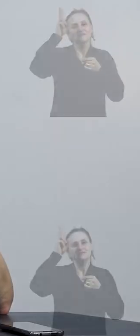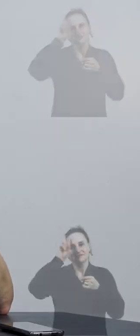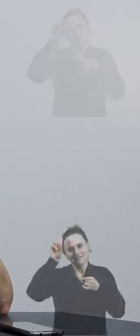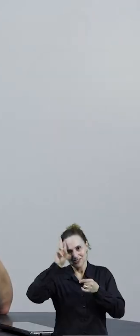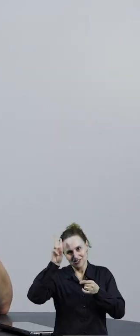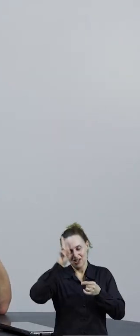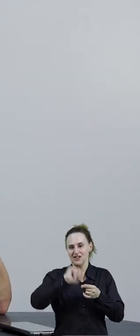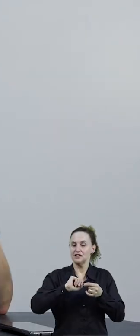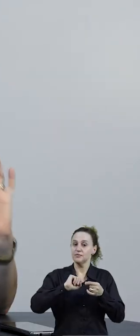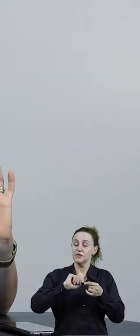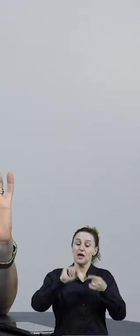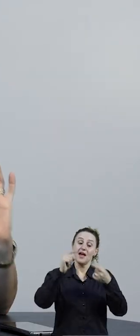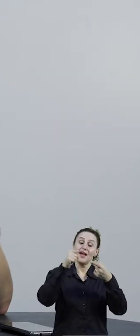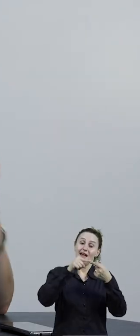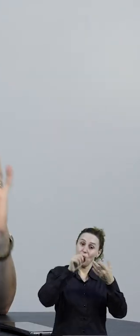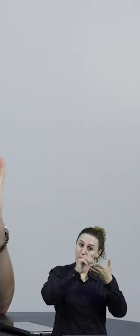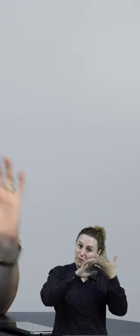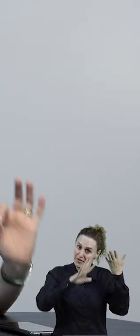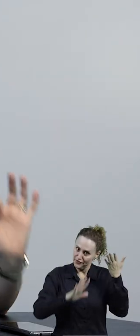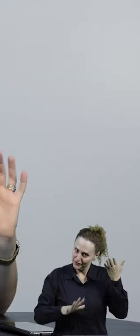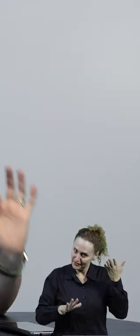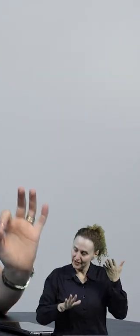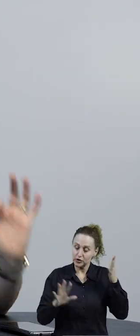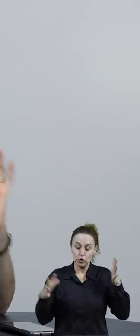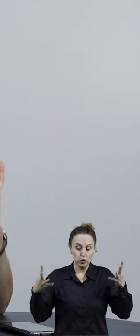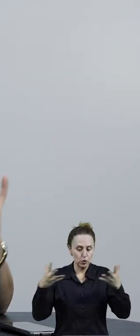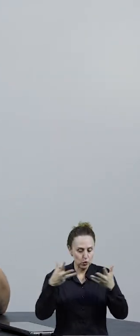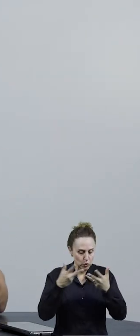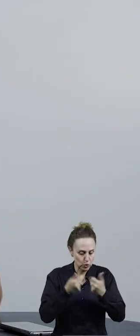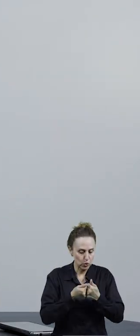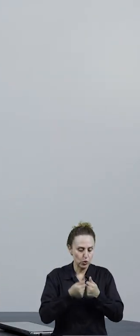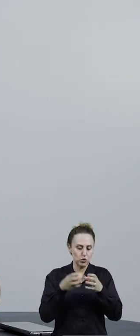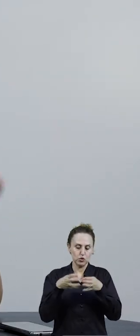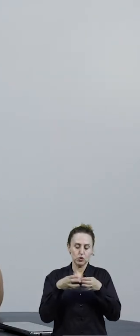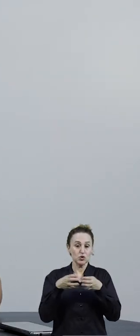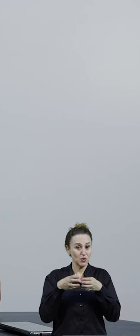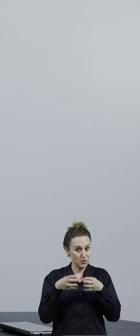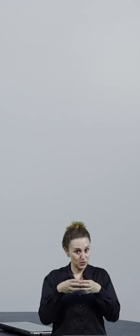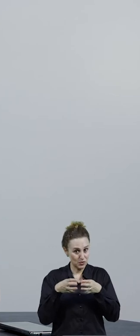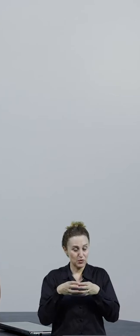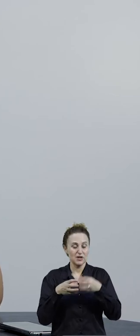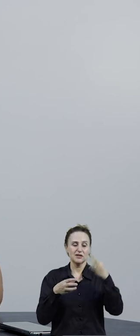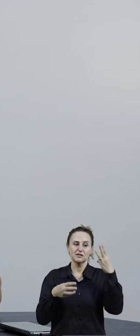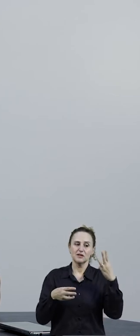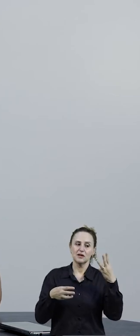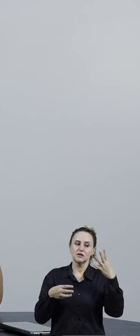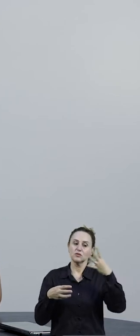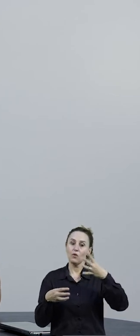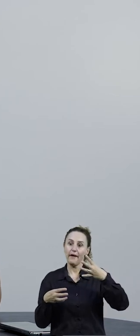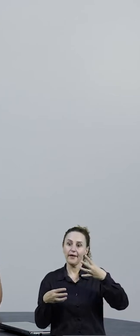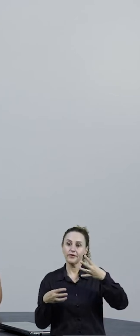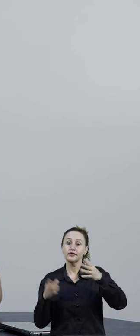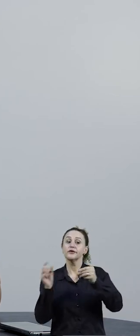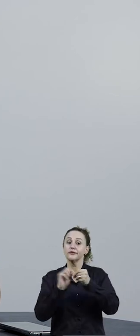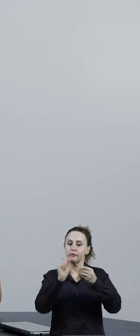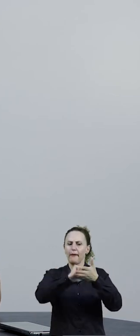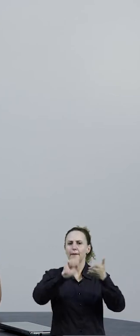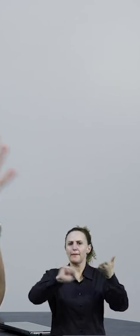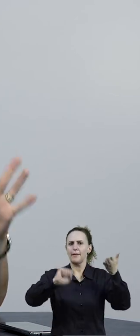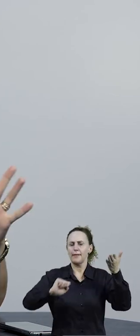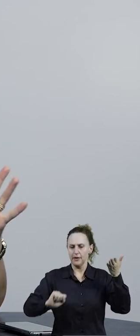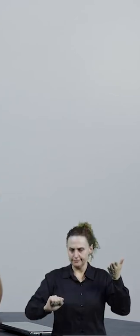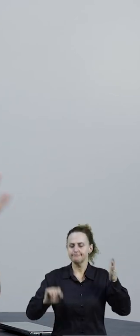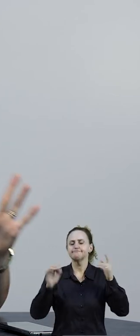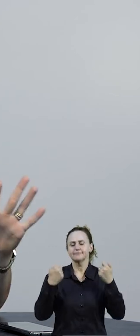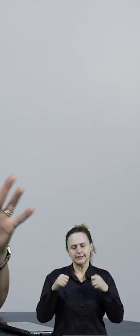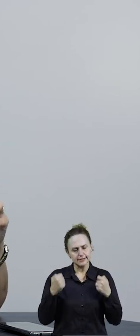tá? Bom, essa é uma tarefa. Todos vocês do grupo, eu tô lá em três ou quatro, vai ter três ou quatro que vão